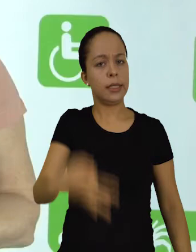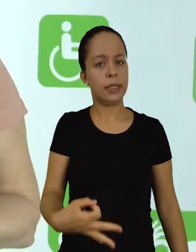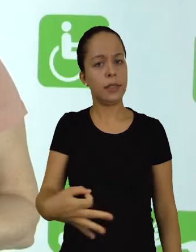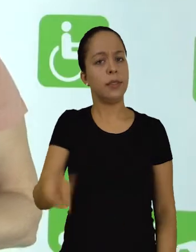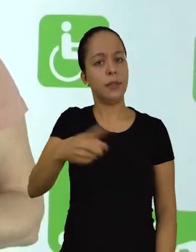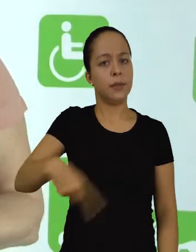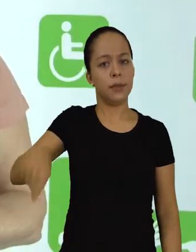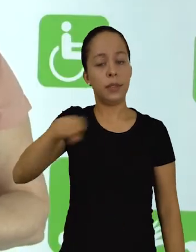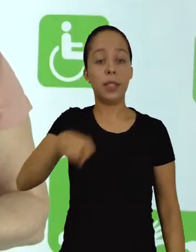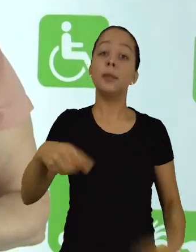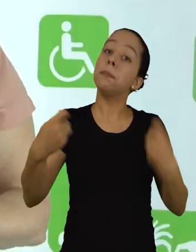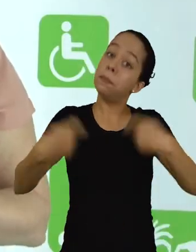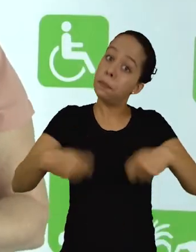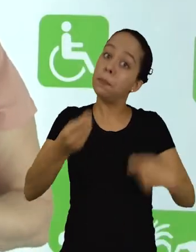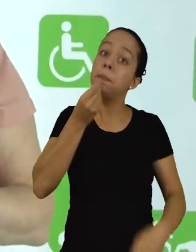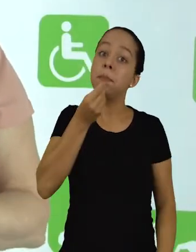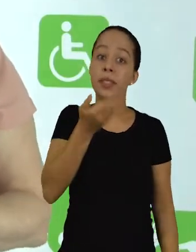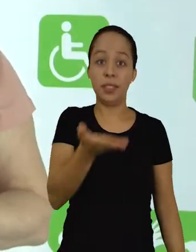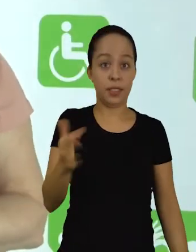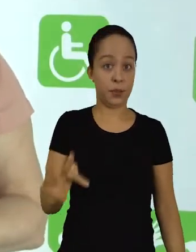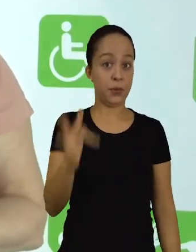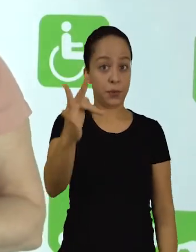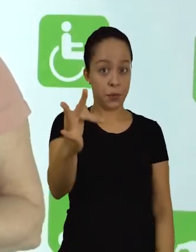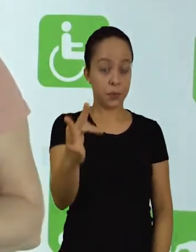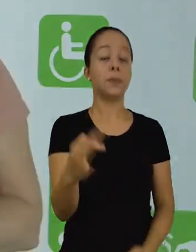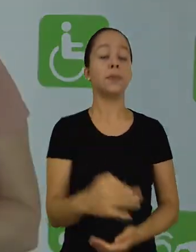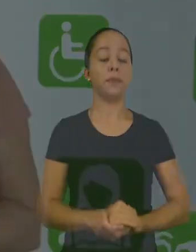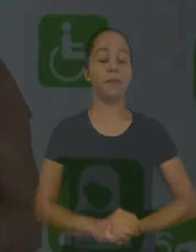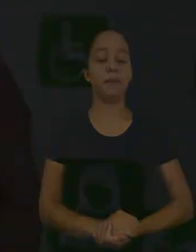certamente depois você delas vai precisar.